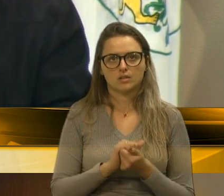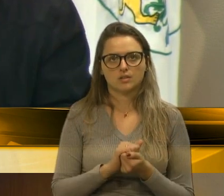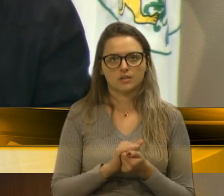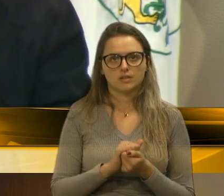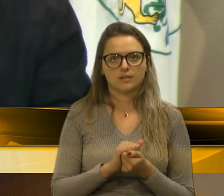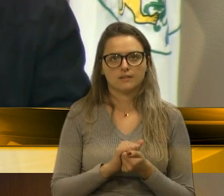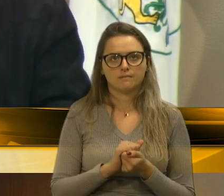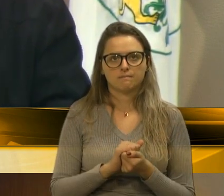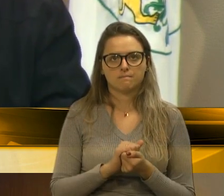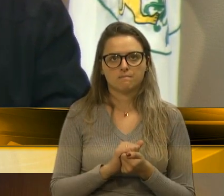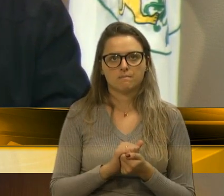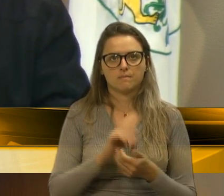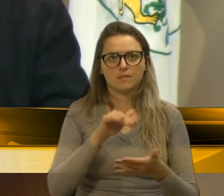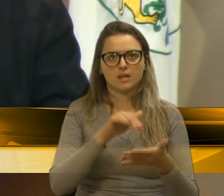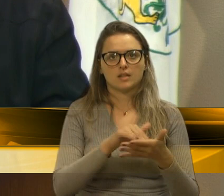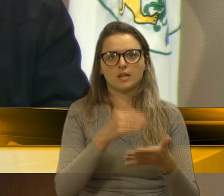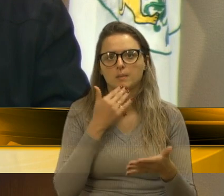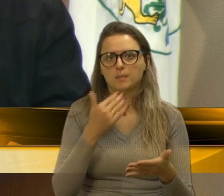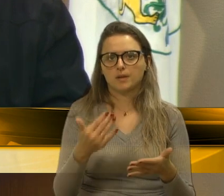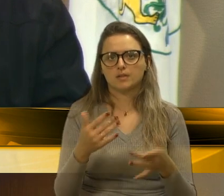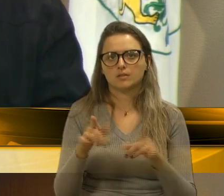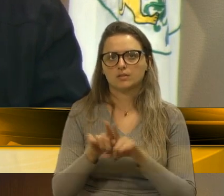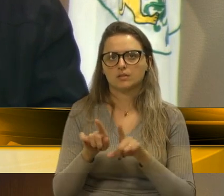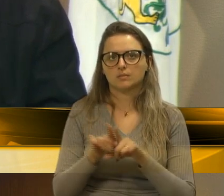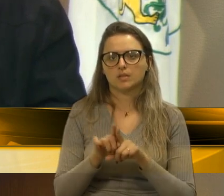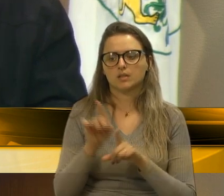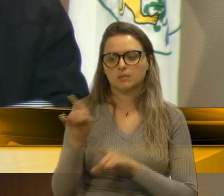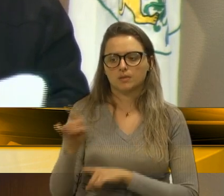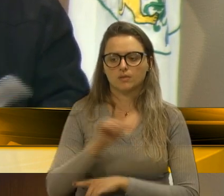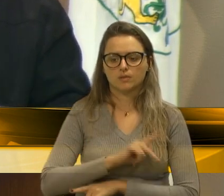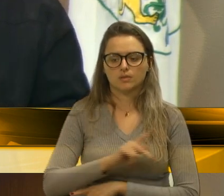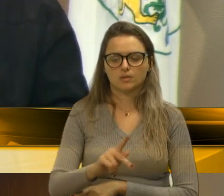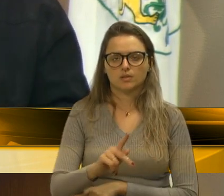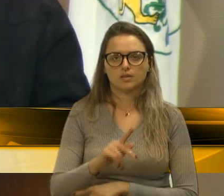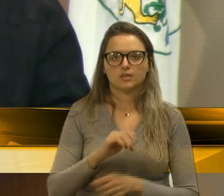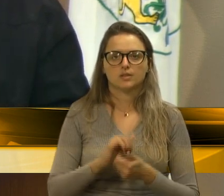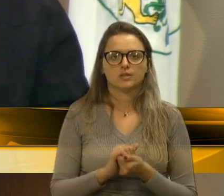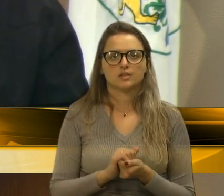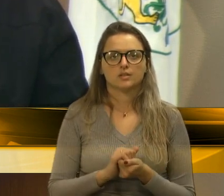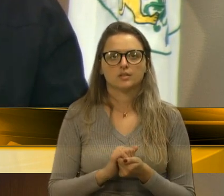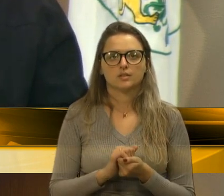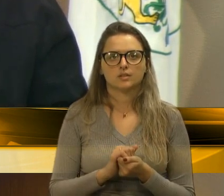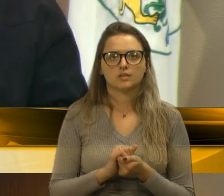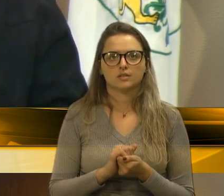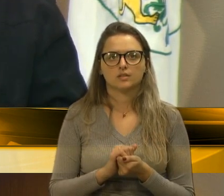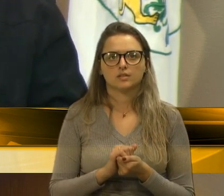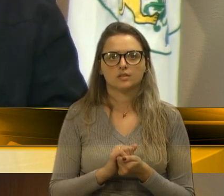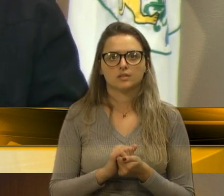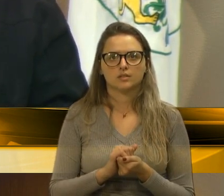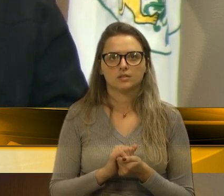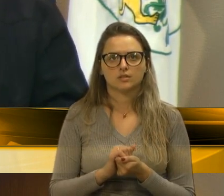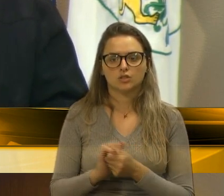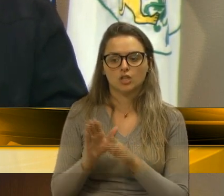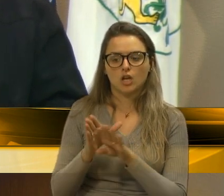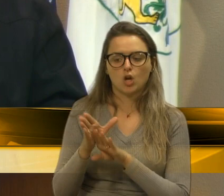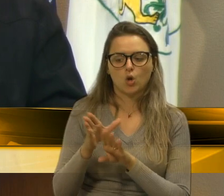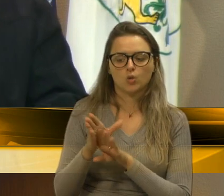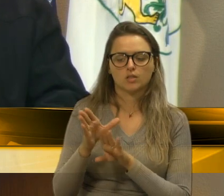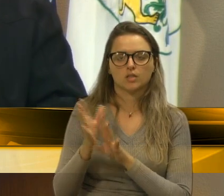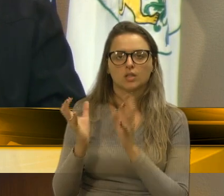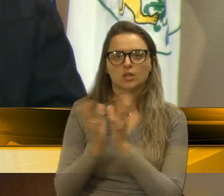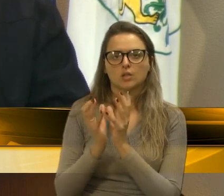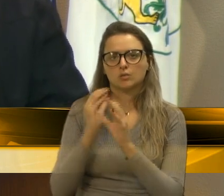E até peço a Vene, a vossa senhoria, no sentido de orientar o nosso setor de comunicação